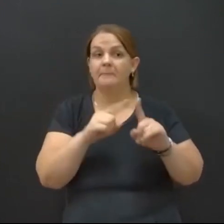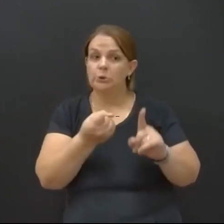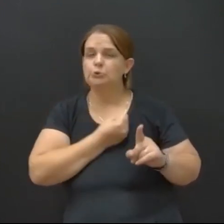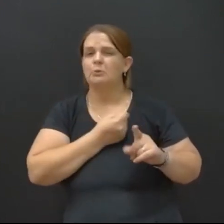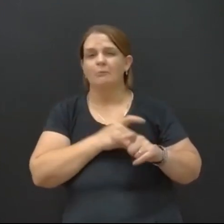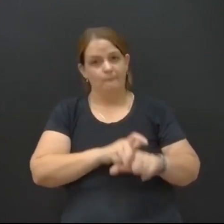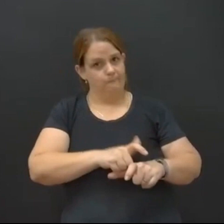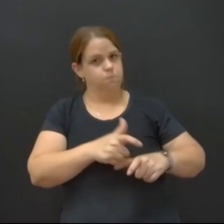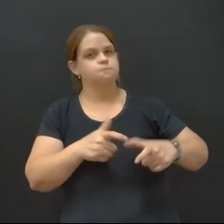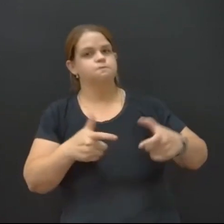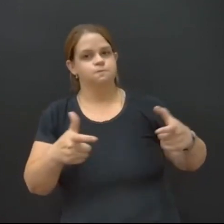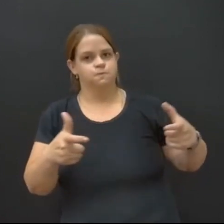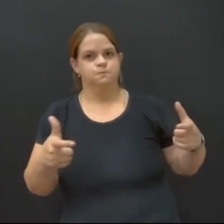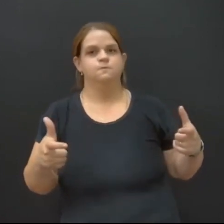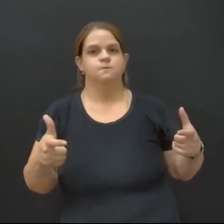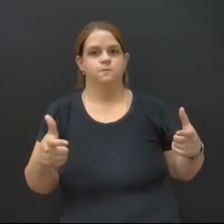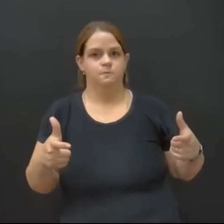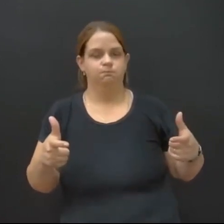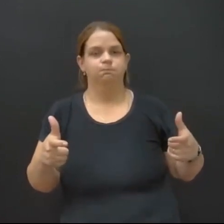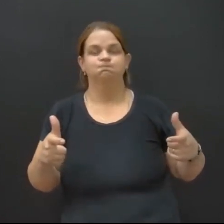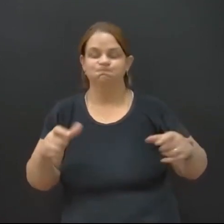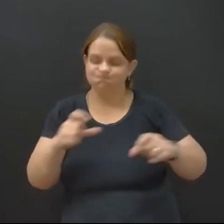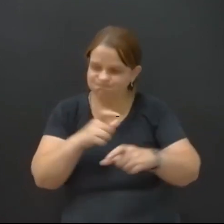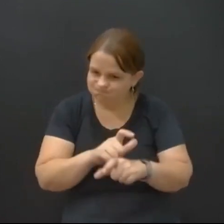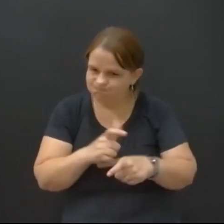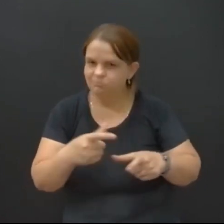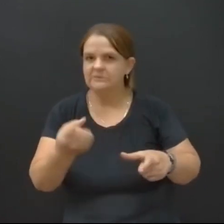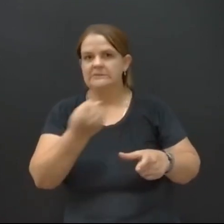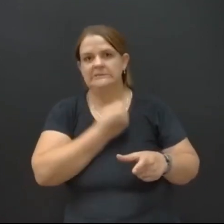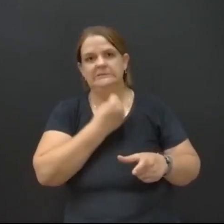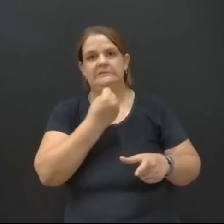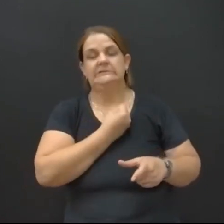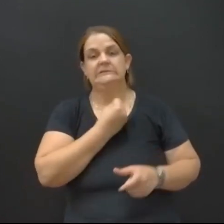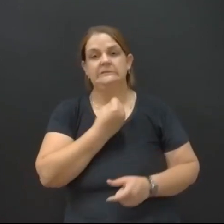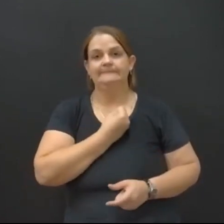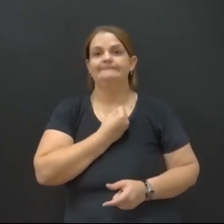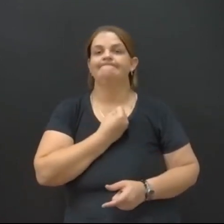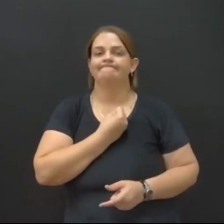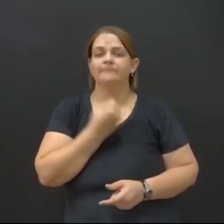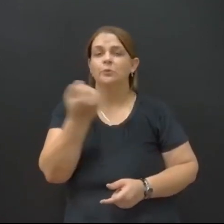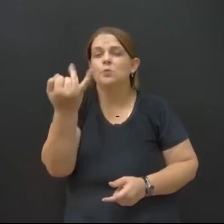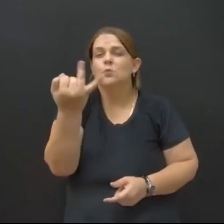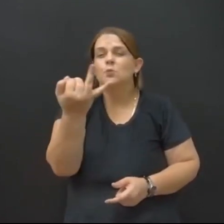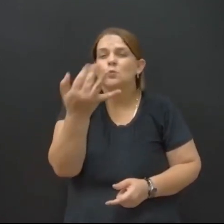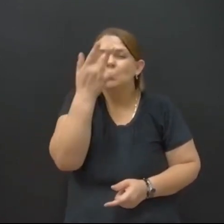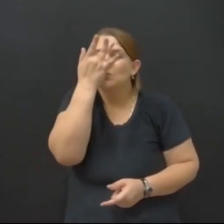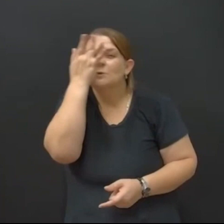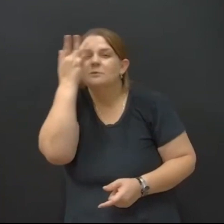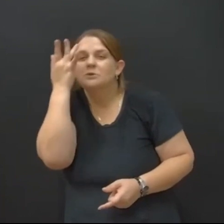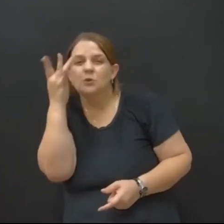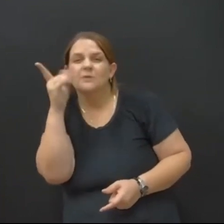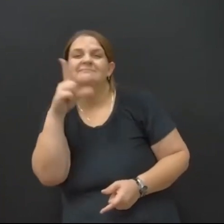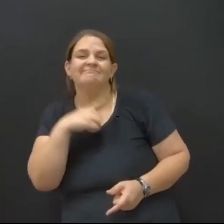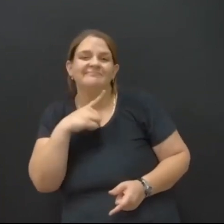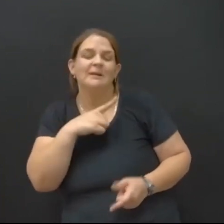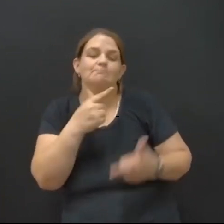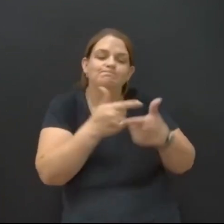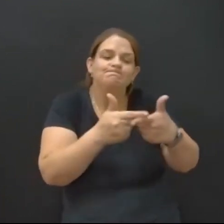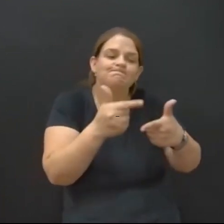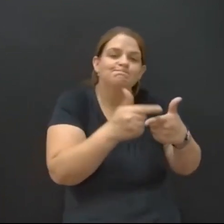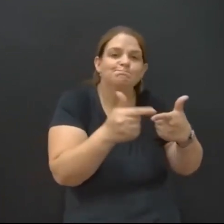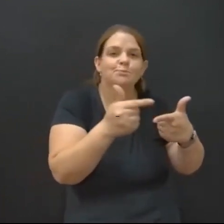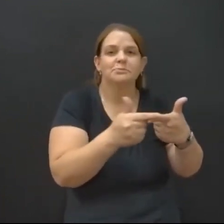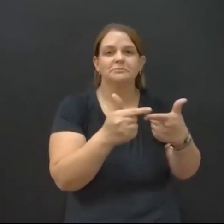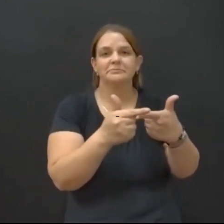é grandioso. É muito grande o número de pessoas que têm problemas